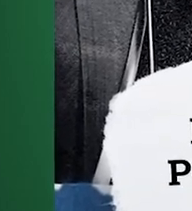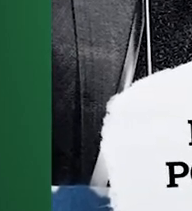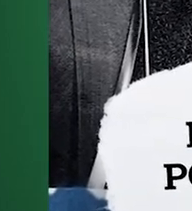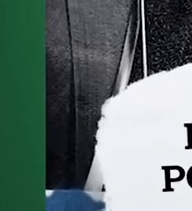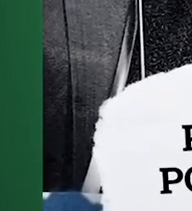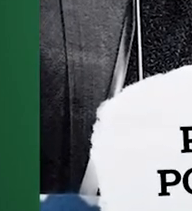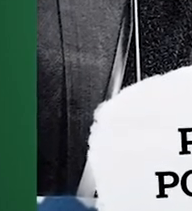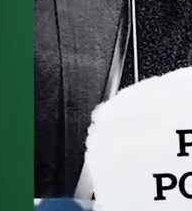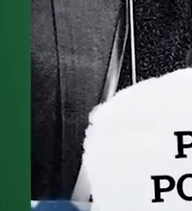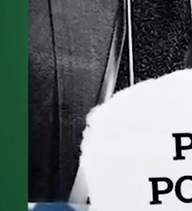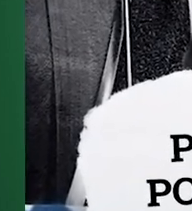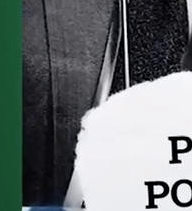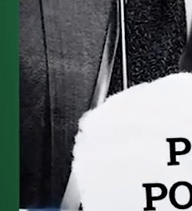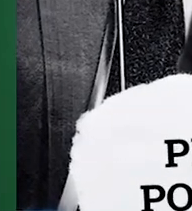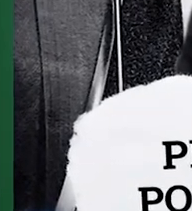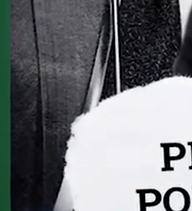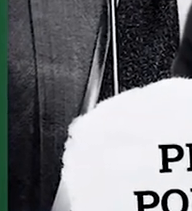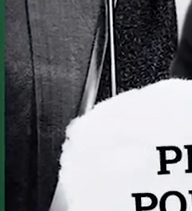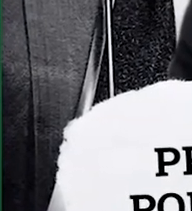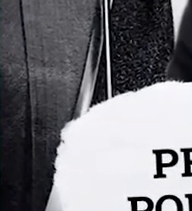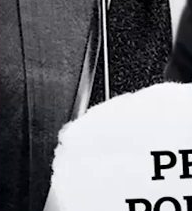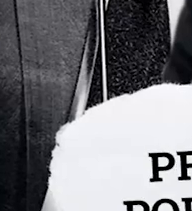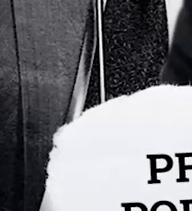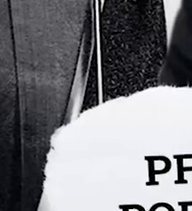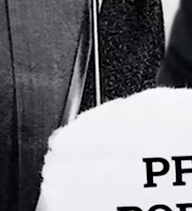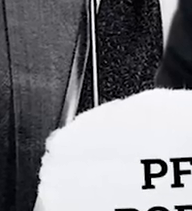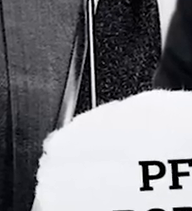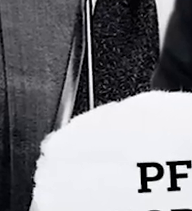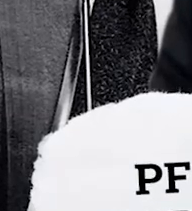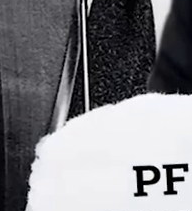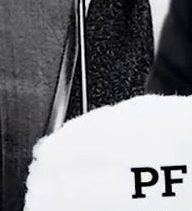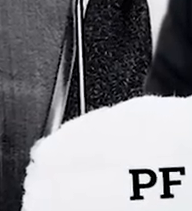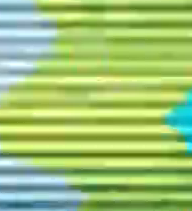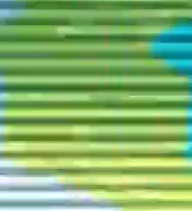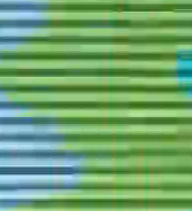Oh, no, não, não, não, não, não. Oh, no. Oh, no.